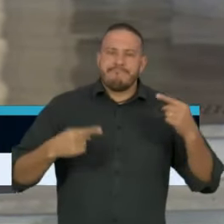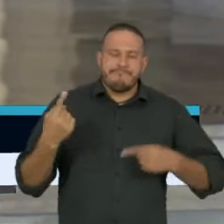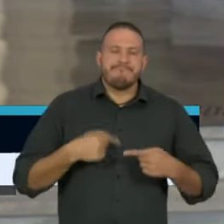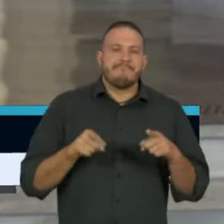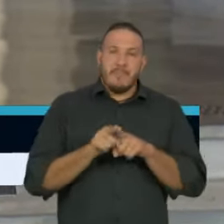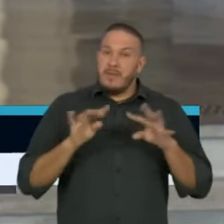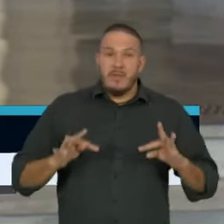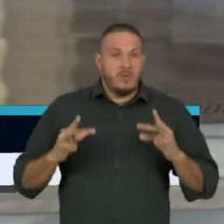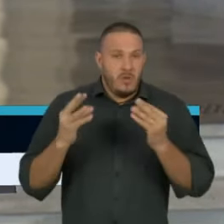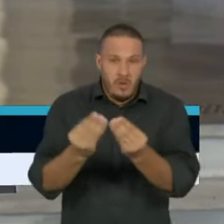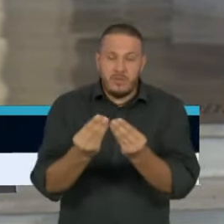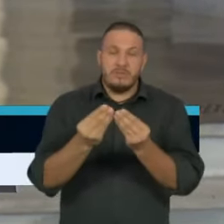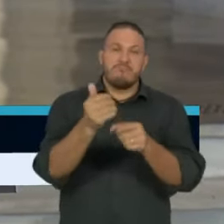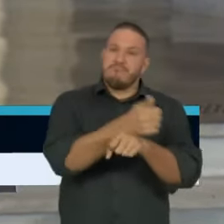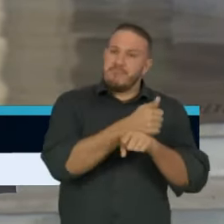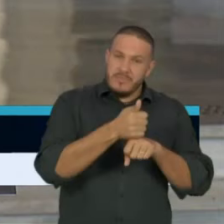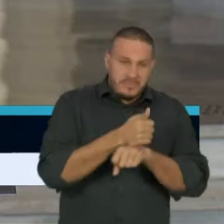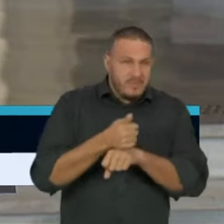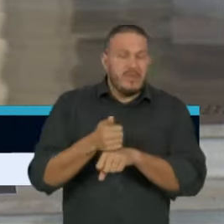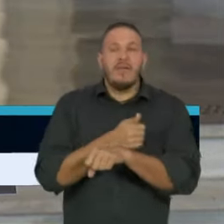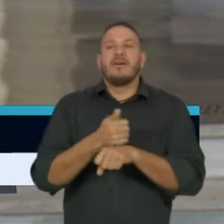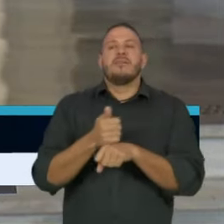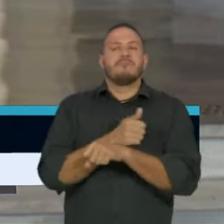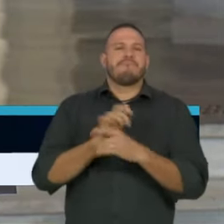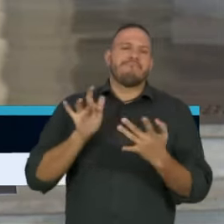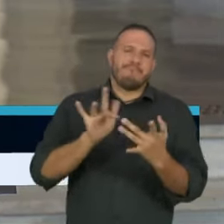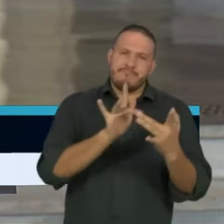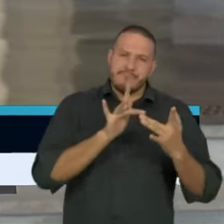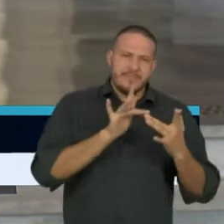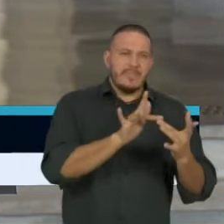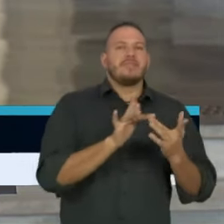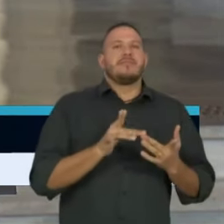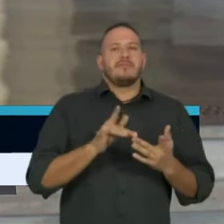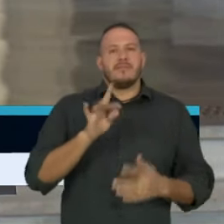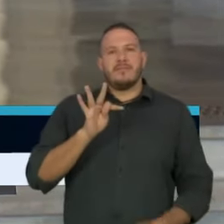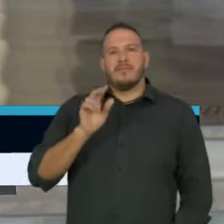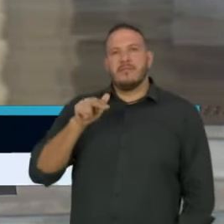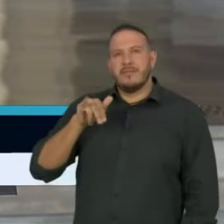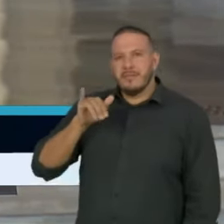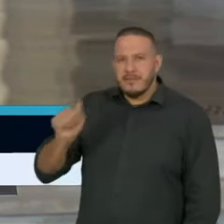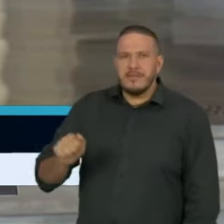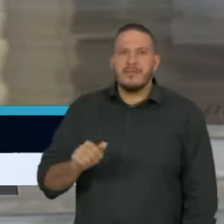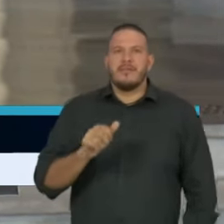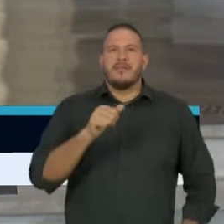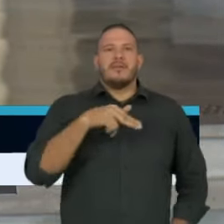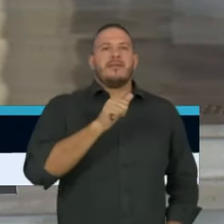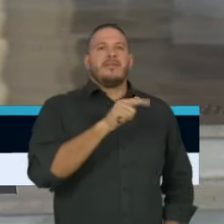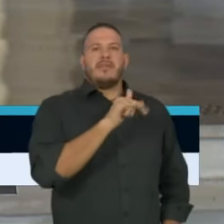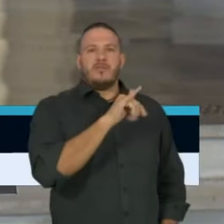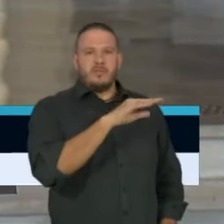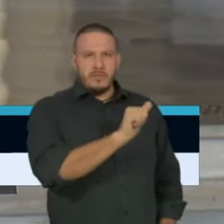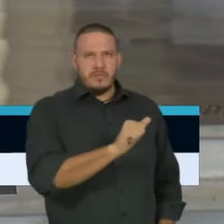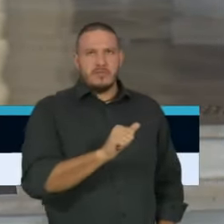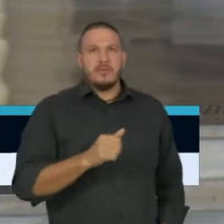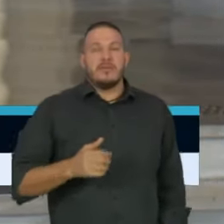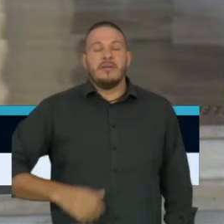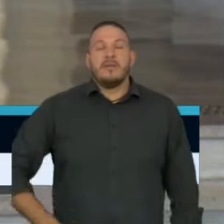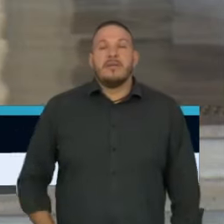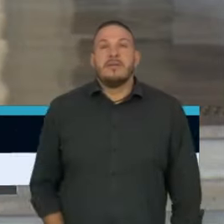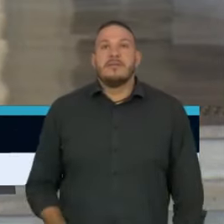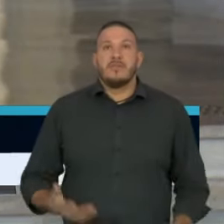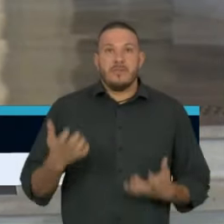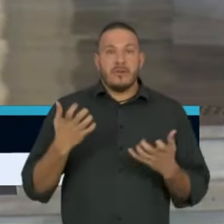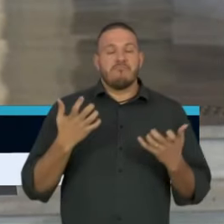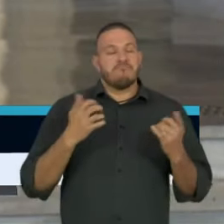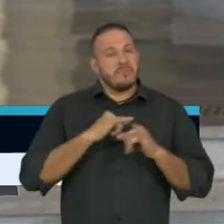todos os profissionais que me atenderam, doutora Tânia, Ana Lúcia e Calil. Então, eu quero fazer um